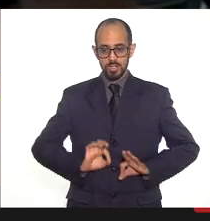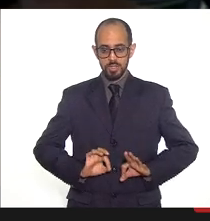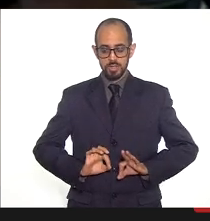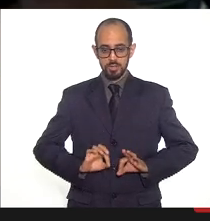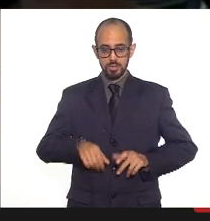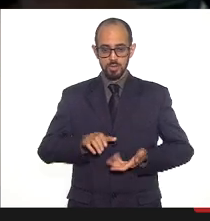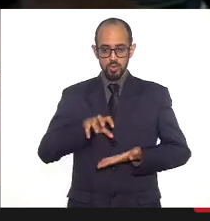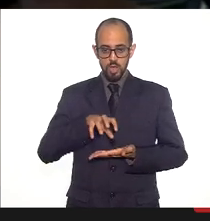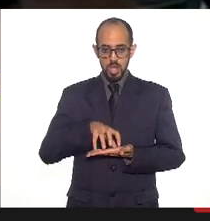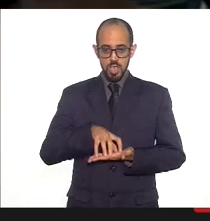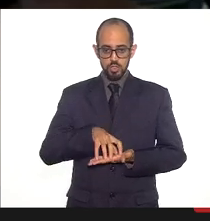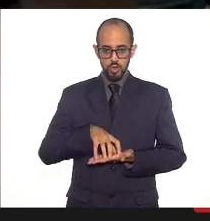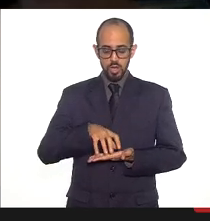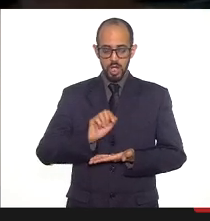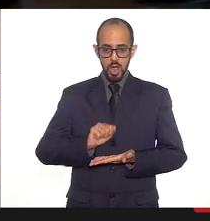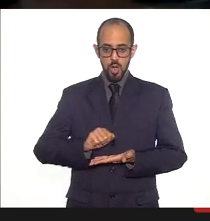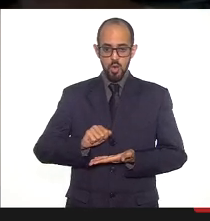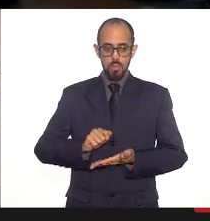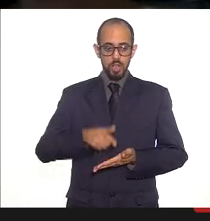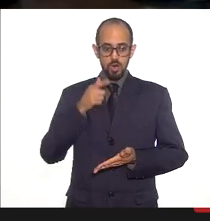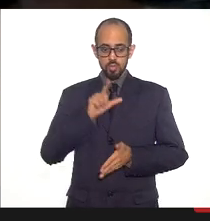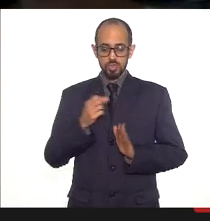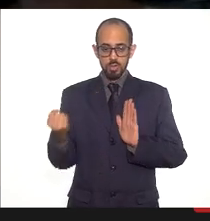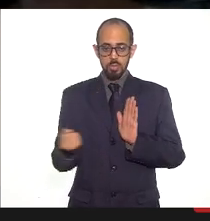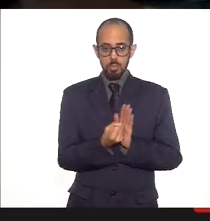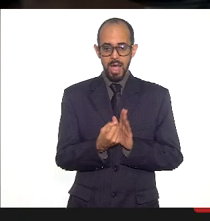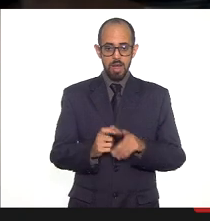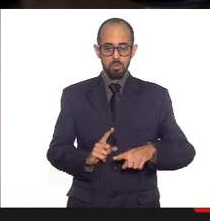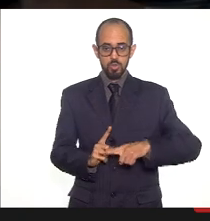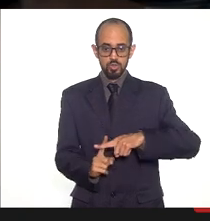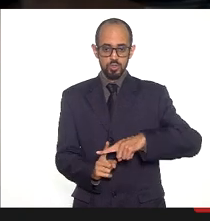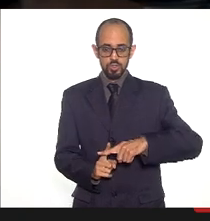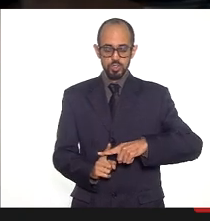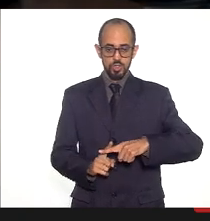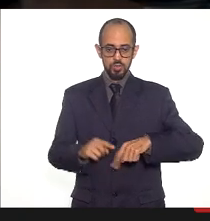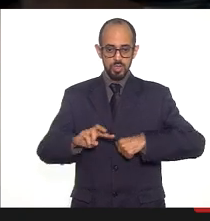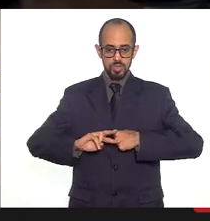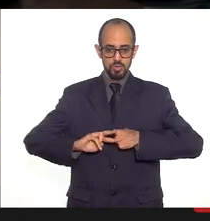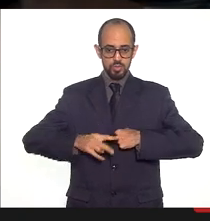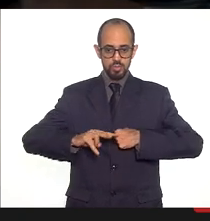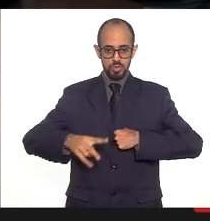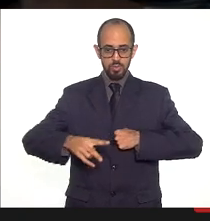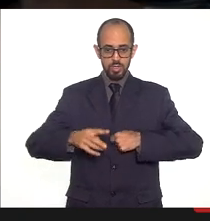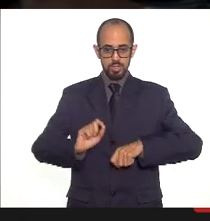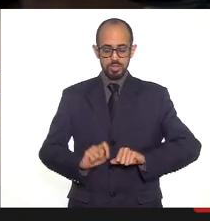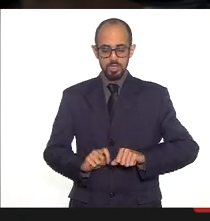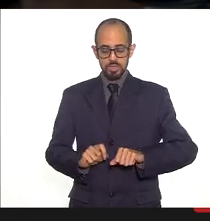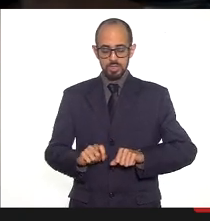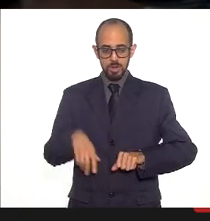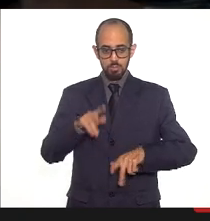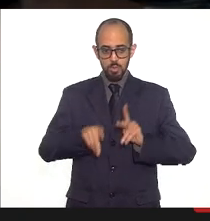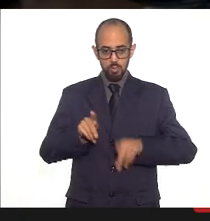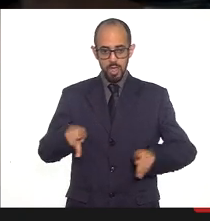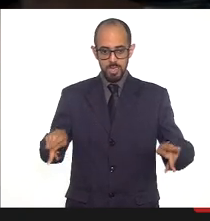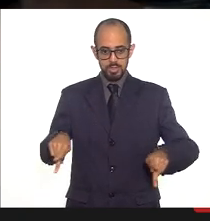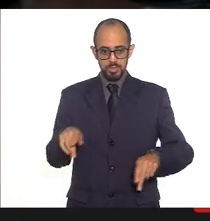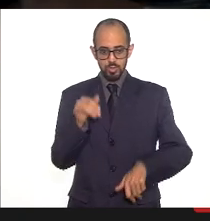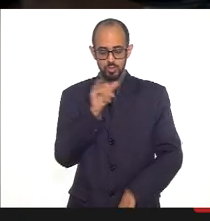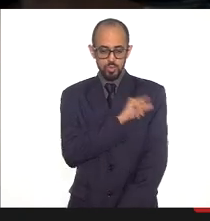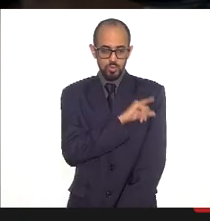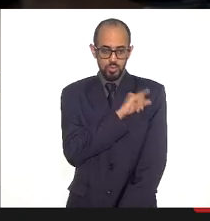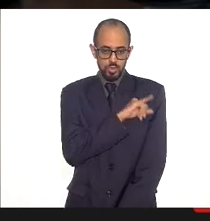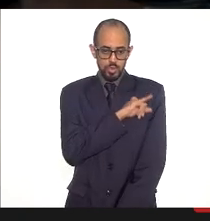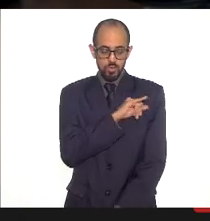e a de modo a impactar positivamente os resultados sanitários para a população fluminense ampliando a